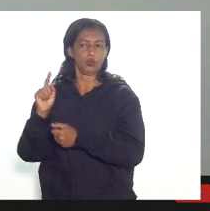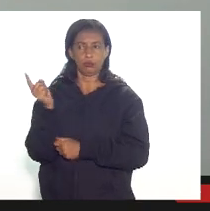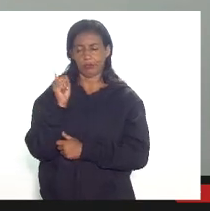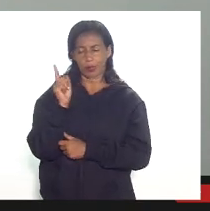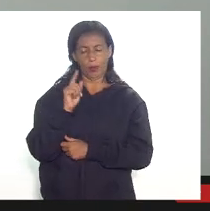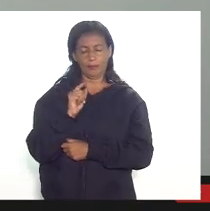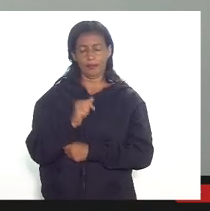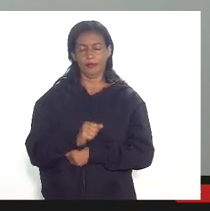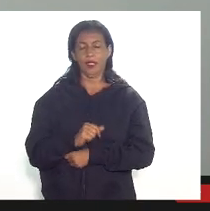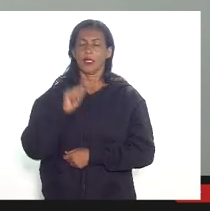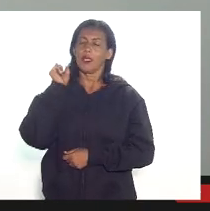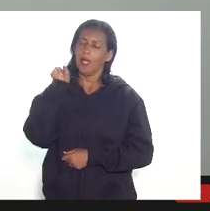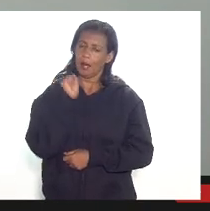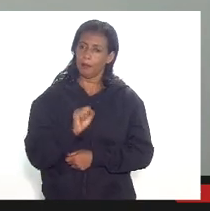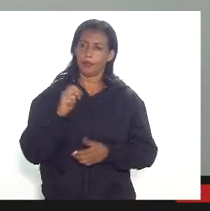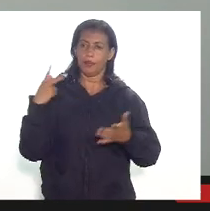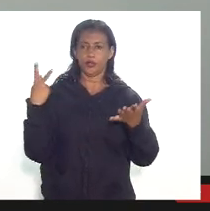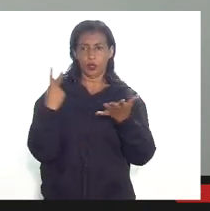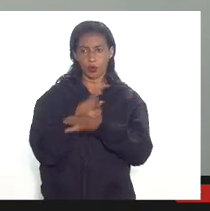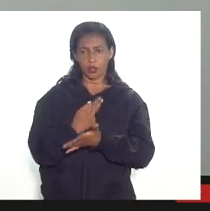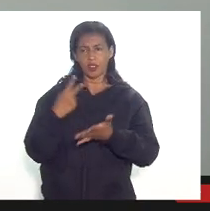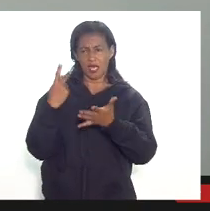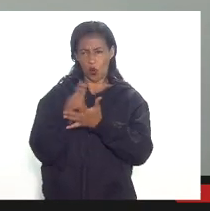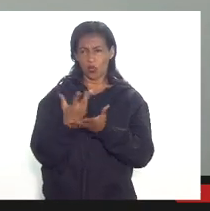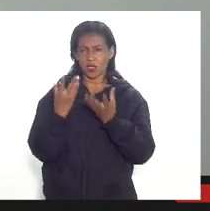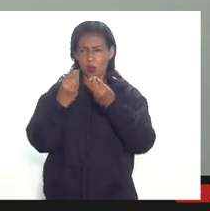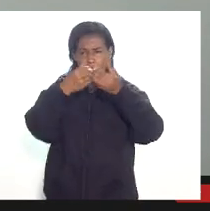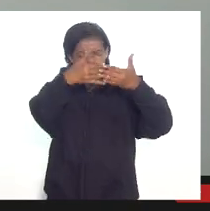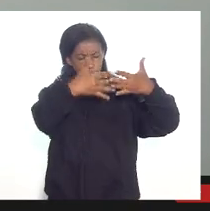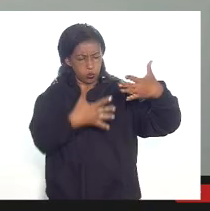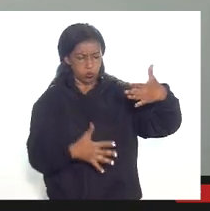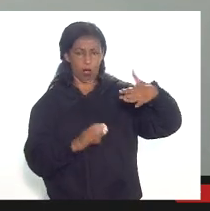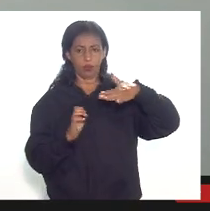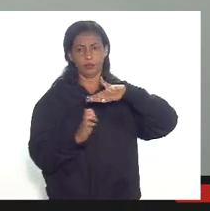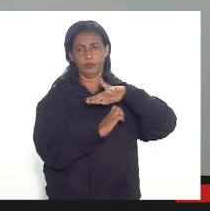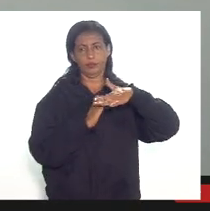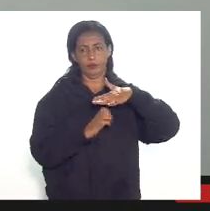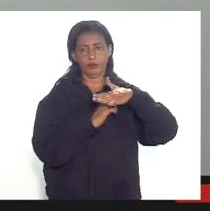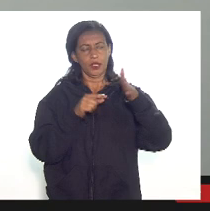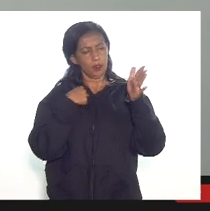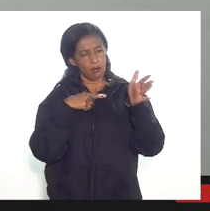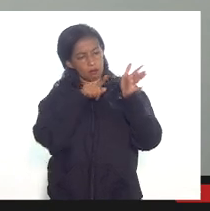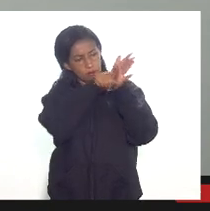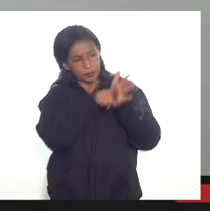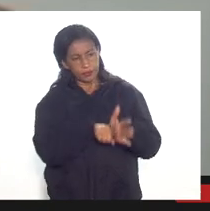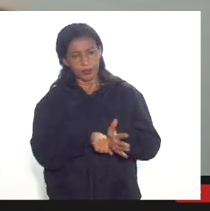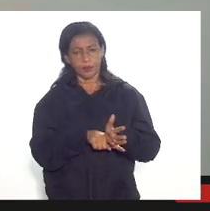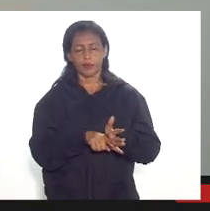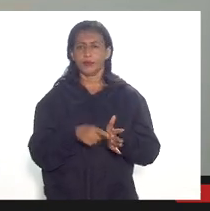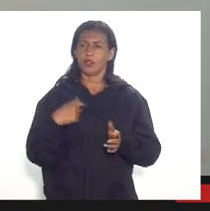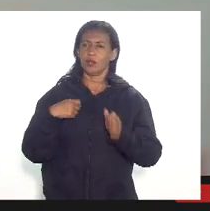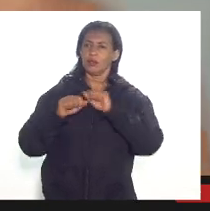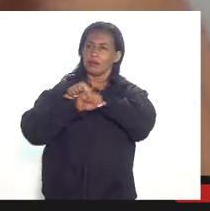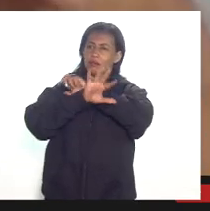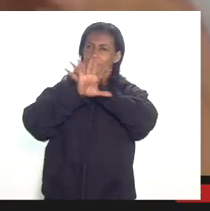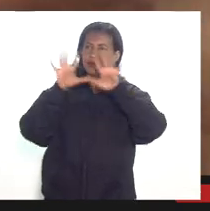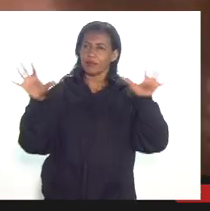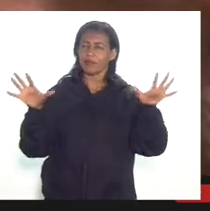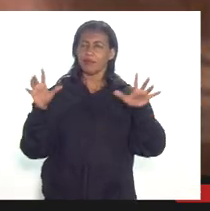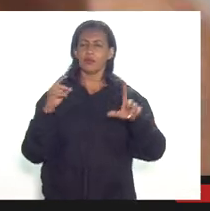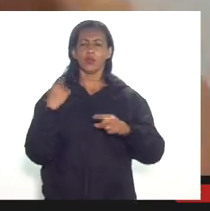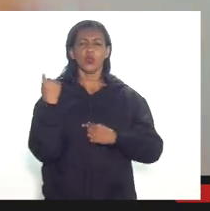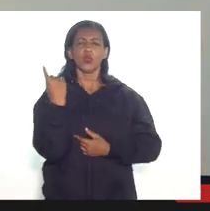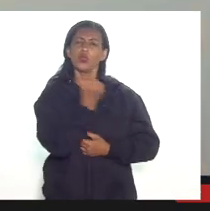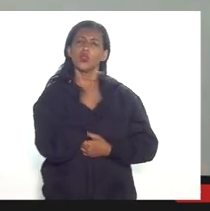ela pode sim acontecer e aconteceu como nós verificamos e aí assim deputados eu quero deixar assim muito claro o que nós estamos